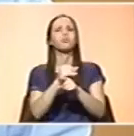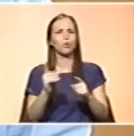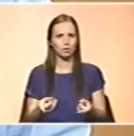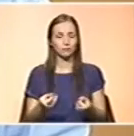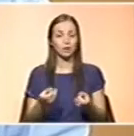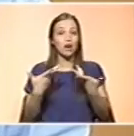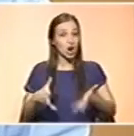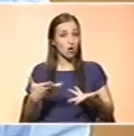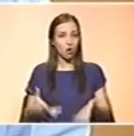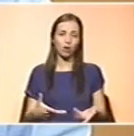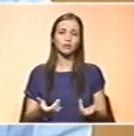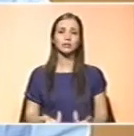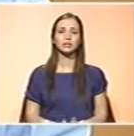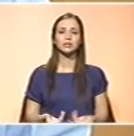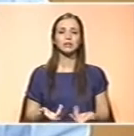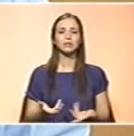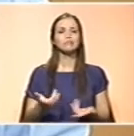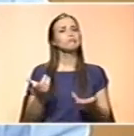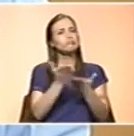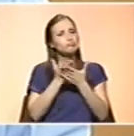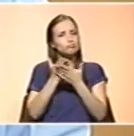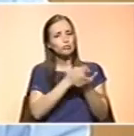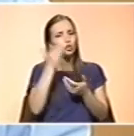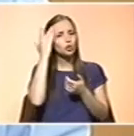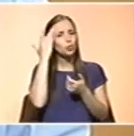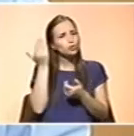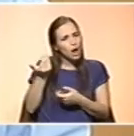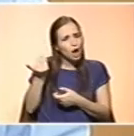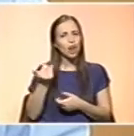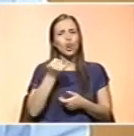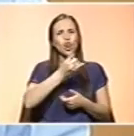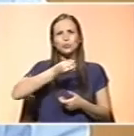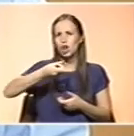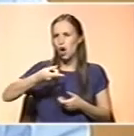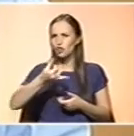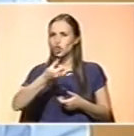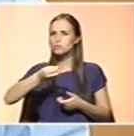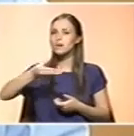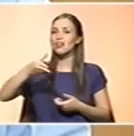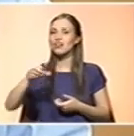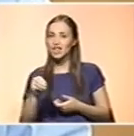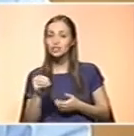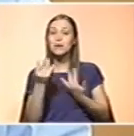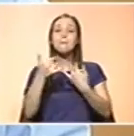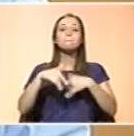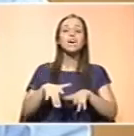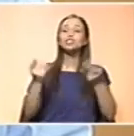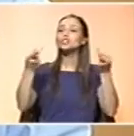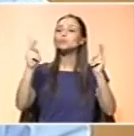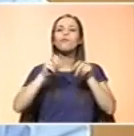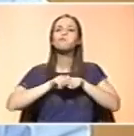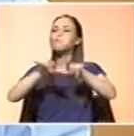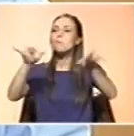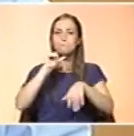Atualmente, estão a ser tratados dados mais recentes, cerca de 2009, 2010, mas que ainda não estão disponíveis